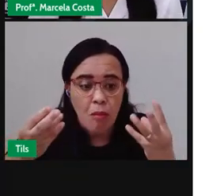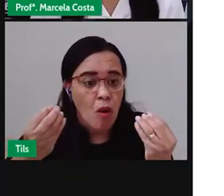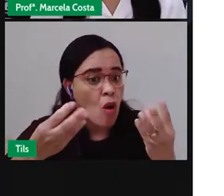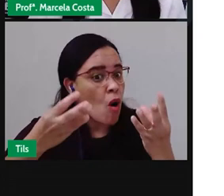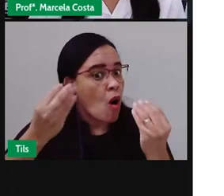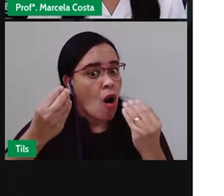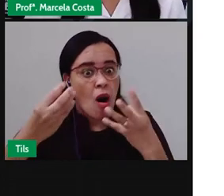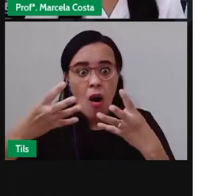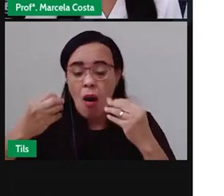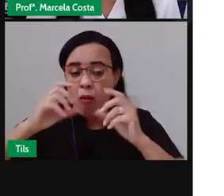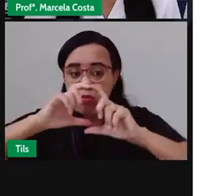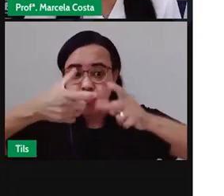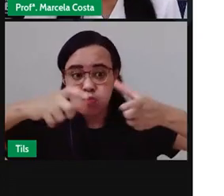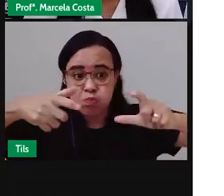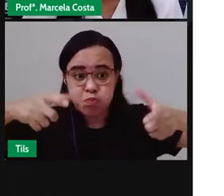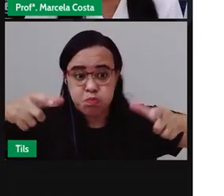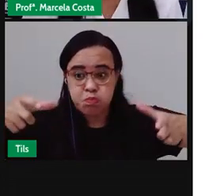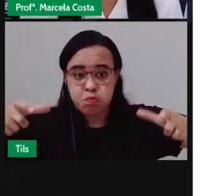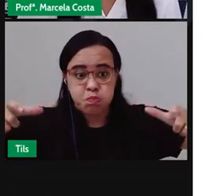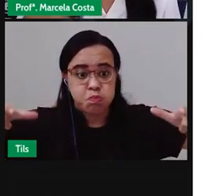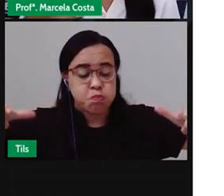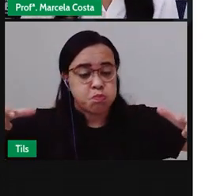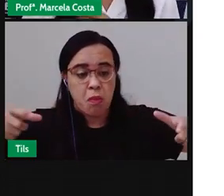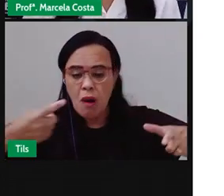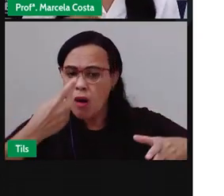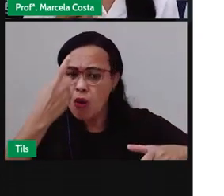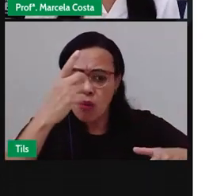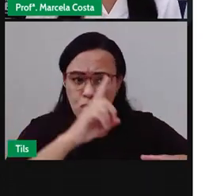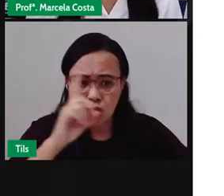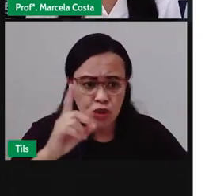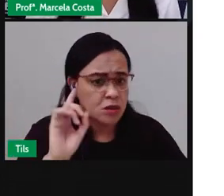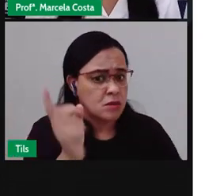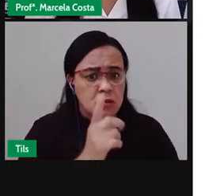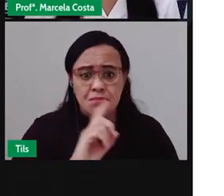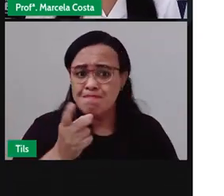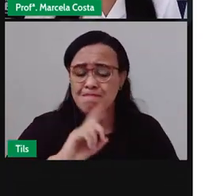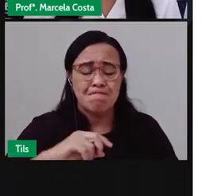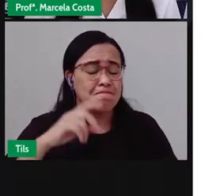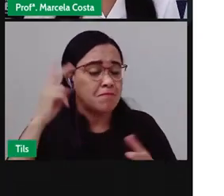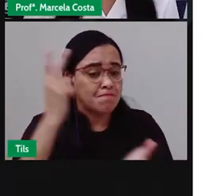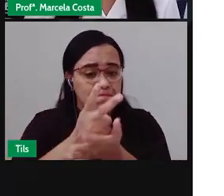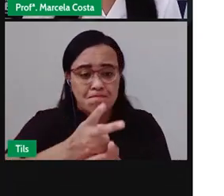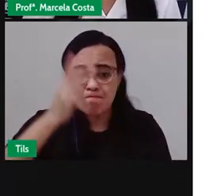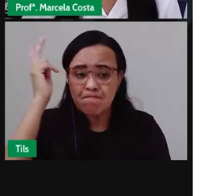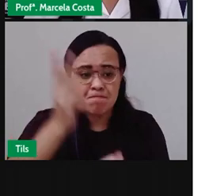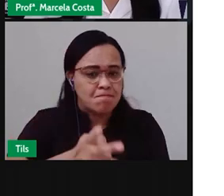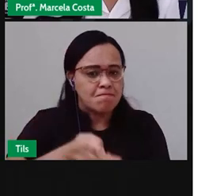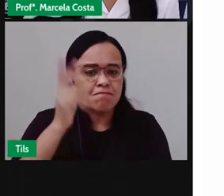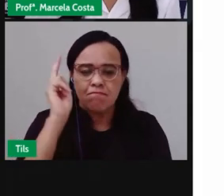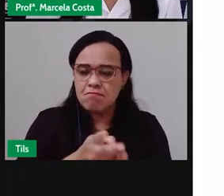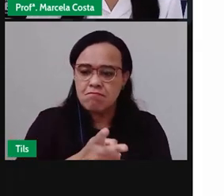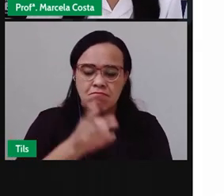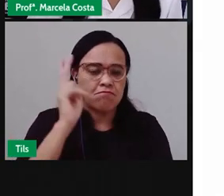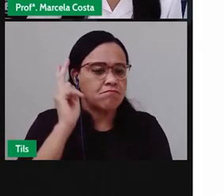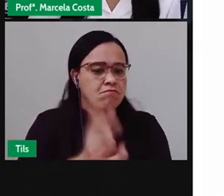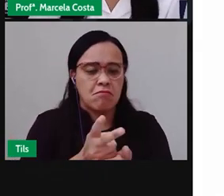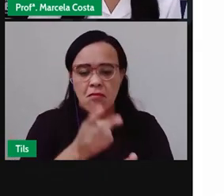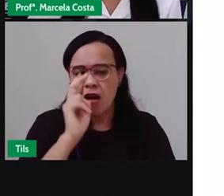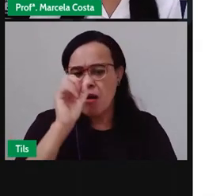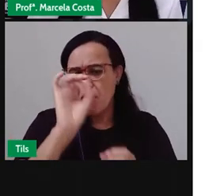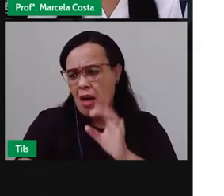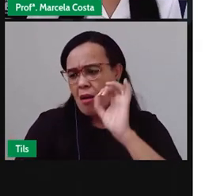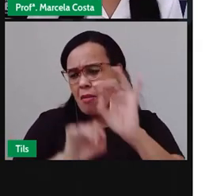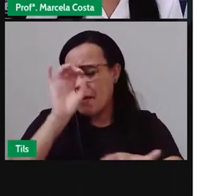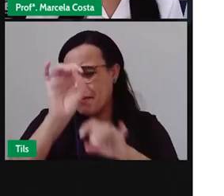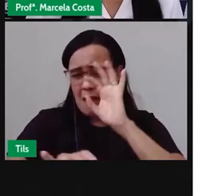foi algo que aconteceu em nenhum dia. É uma ação recorrente das pessoas dessa